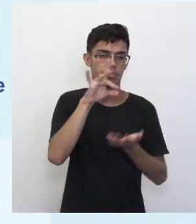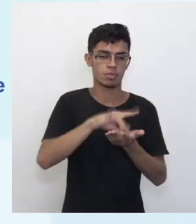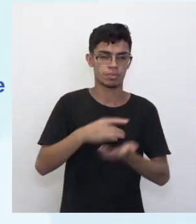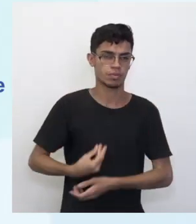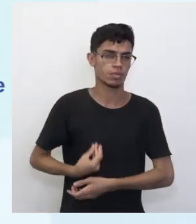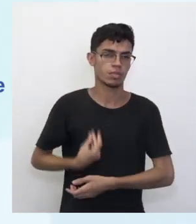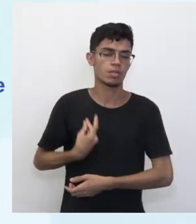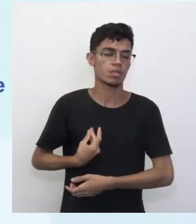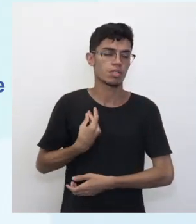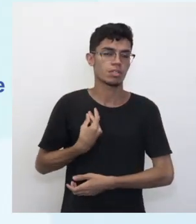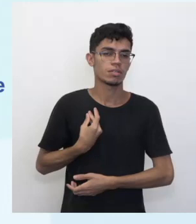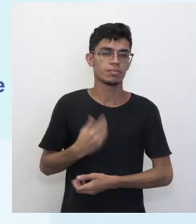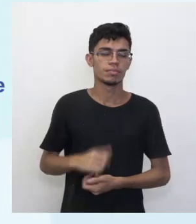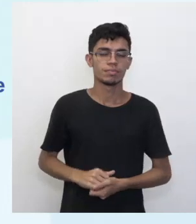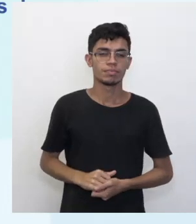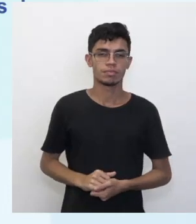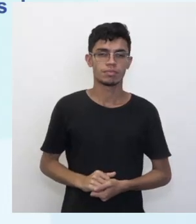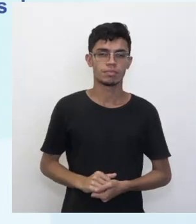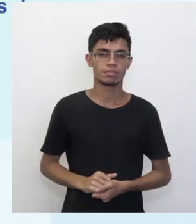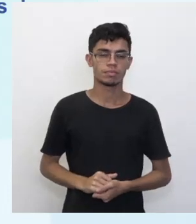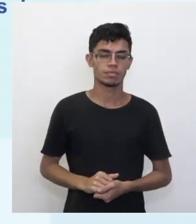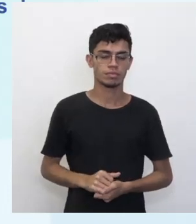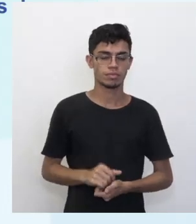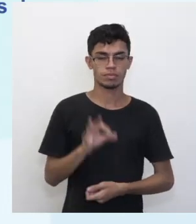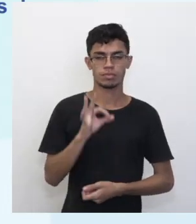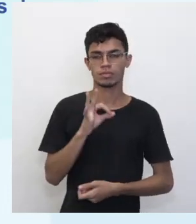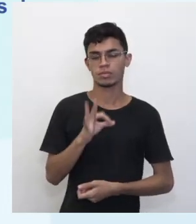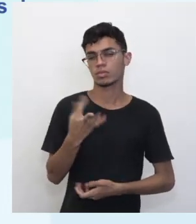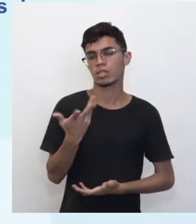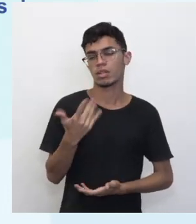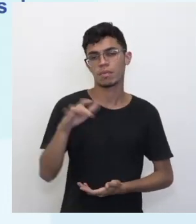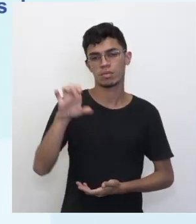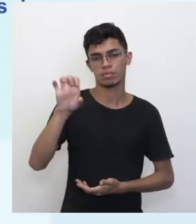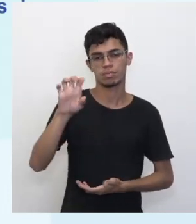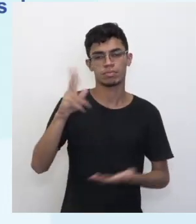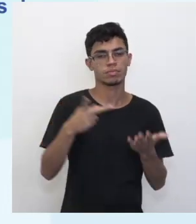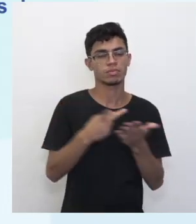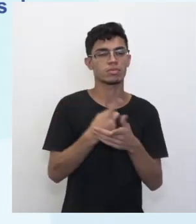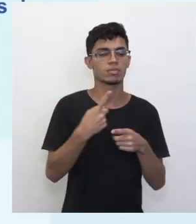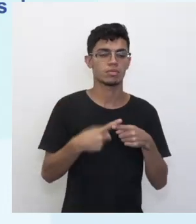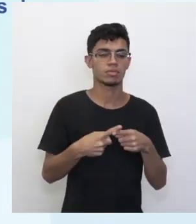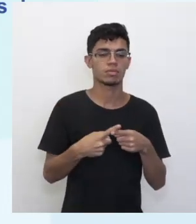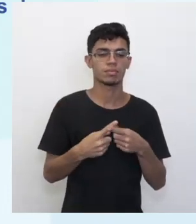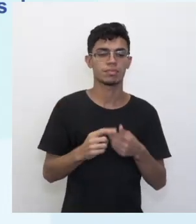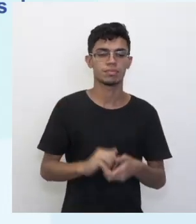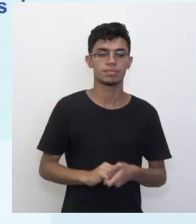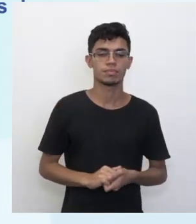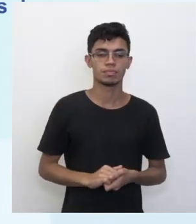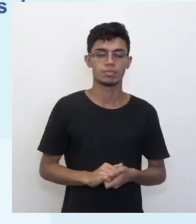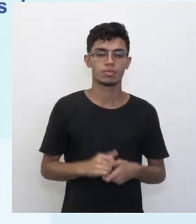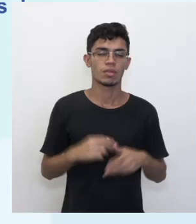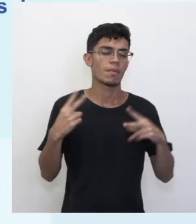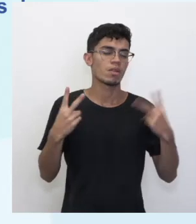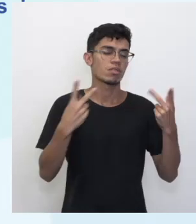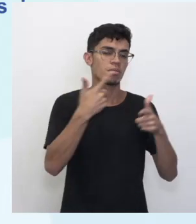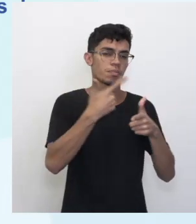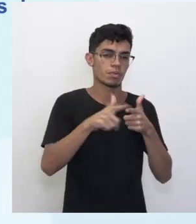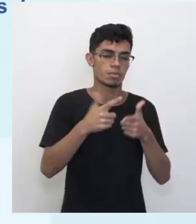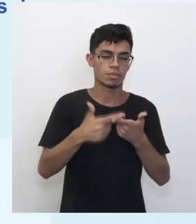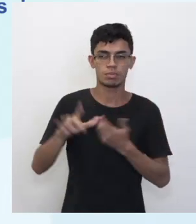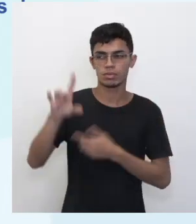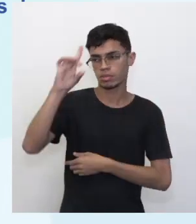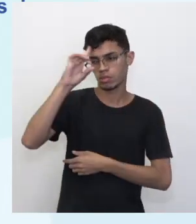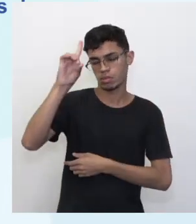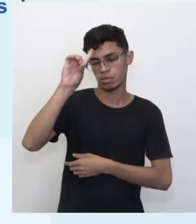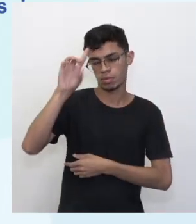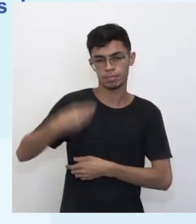magia faz parte. Não ofusca. Tá certo? E por que não é a letra E? Valorização dos problemas da vida cotidiana.